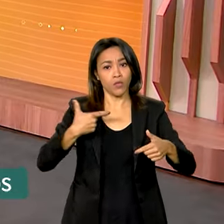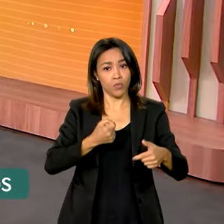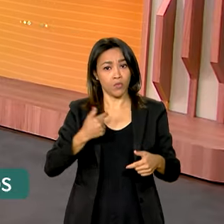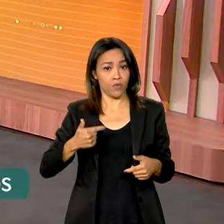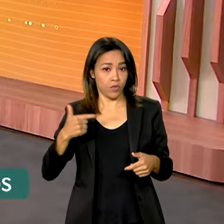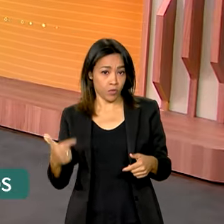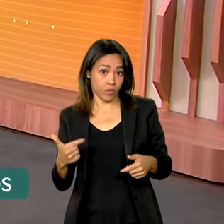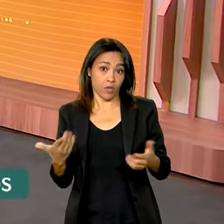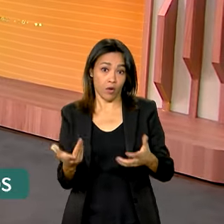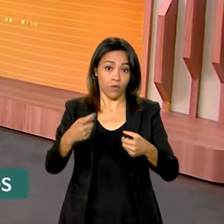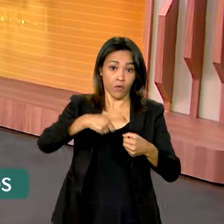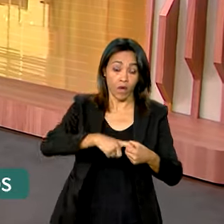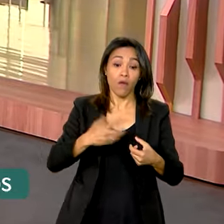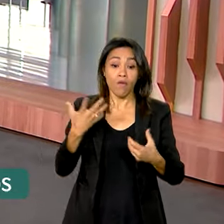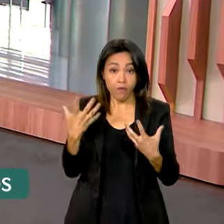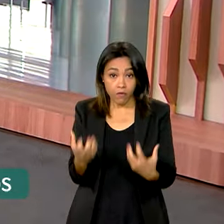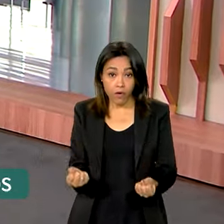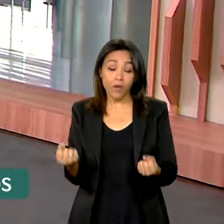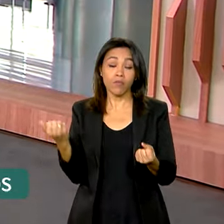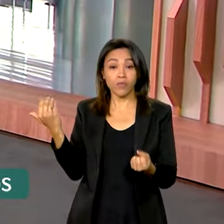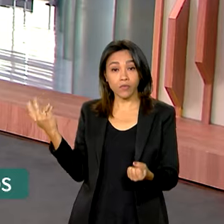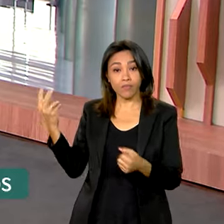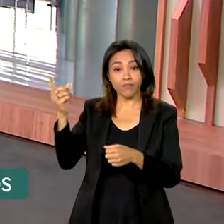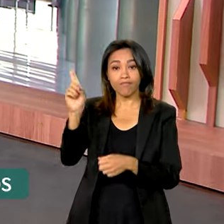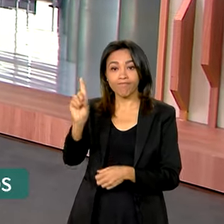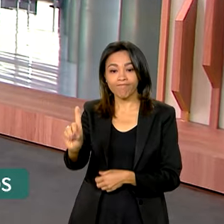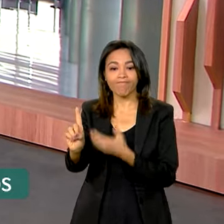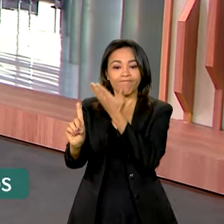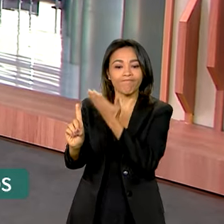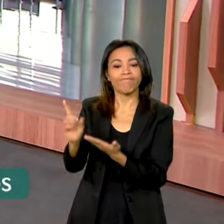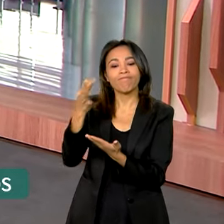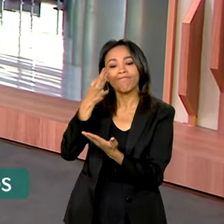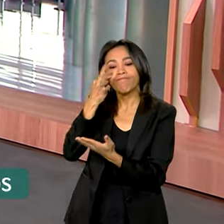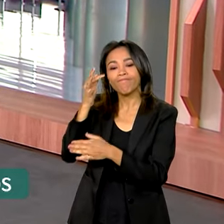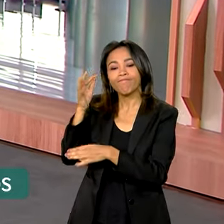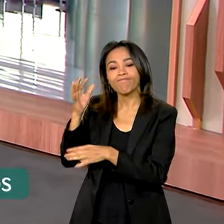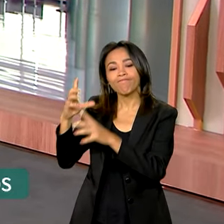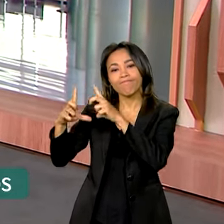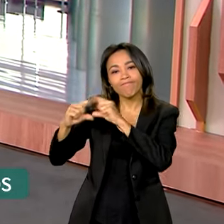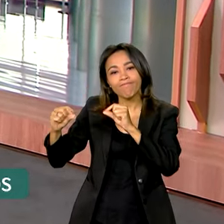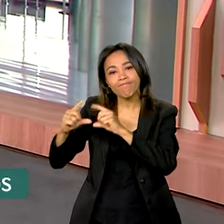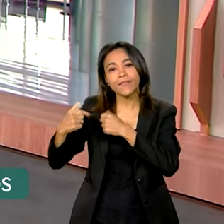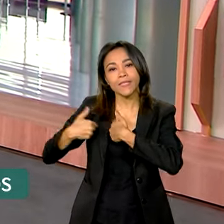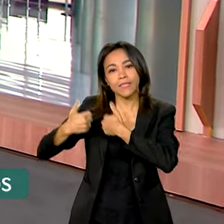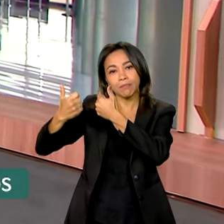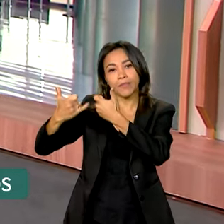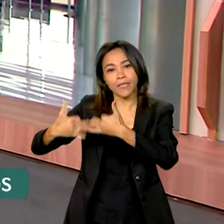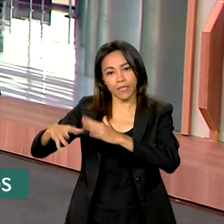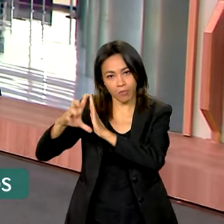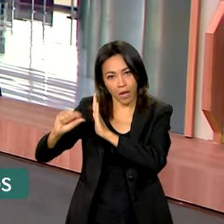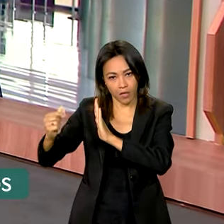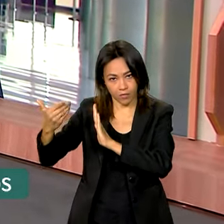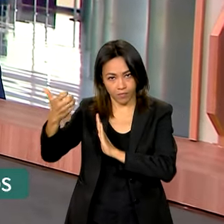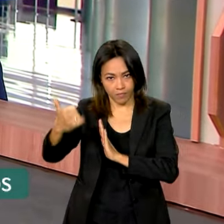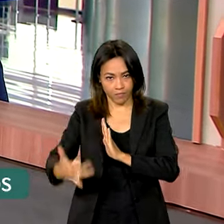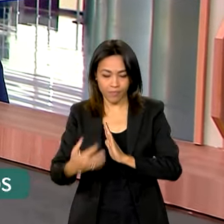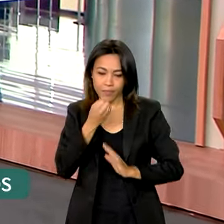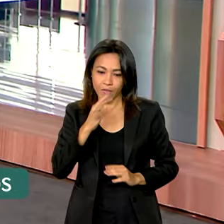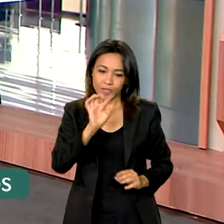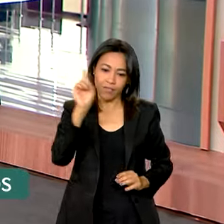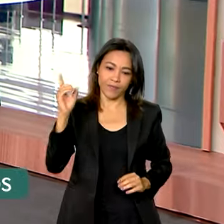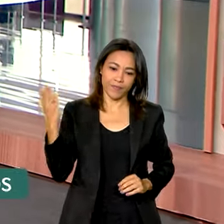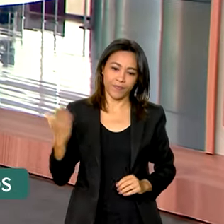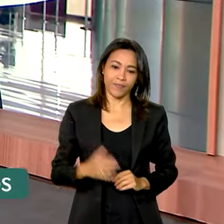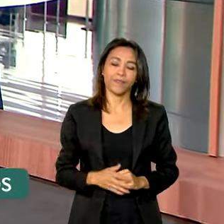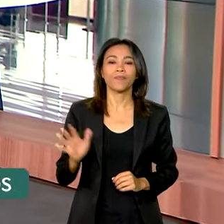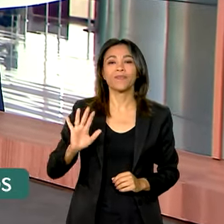chamar a repórter Jéssica Gonçalves, que está lá no Palácio do Planalto, e tem os detalhes para a gente. Bom dia, Jéssica. Oi,